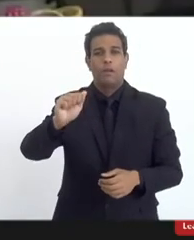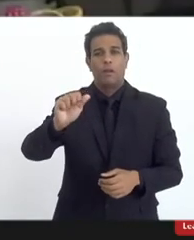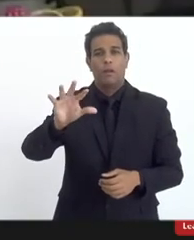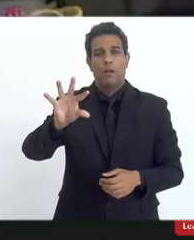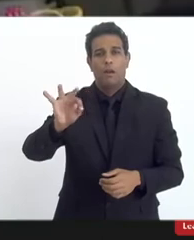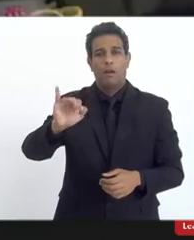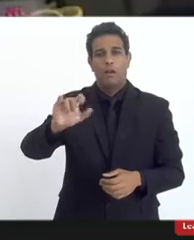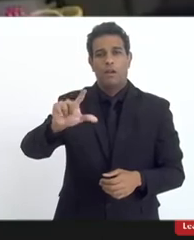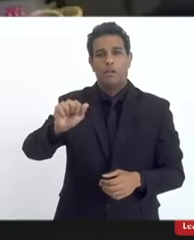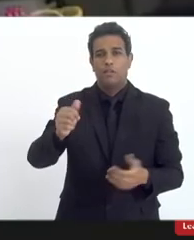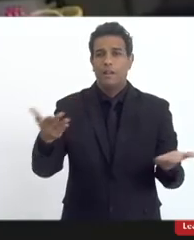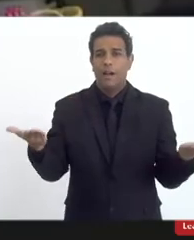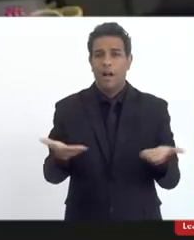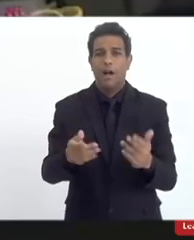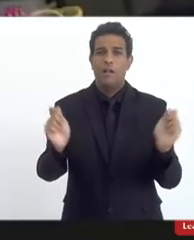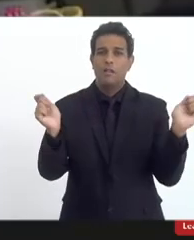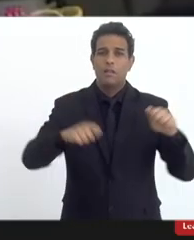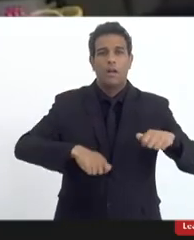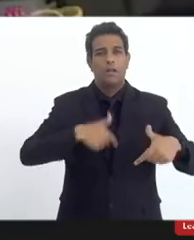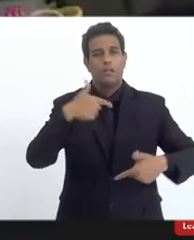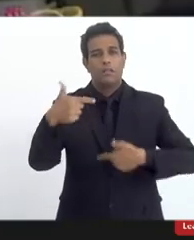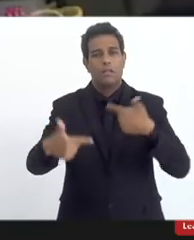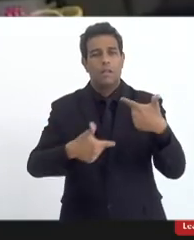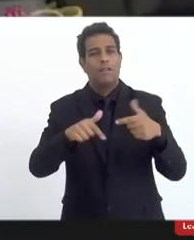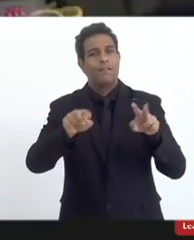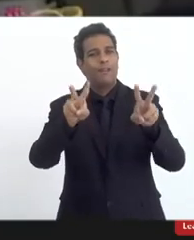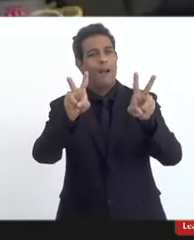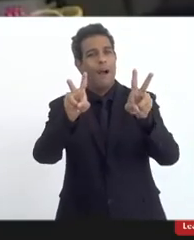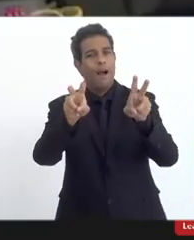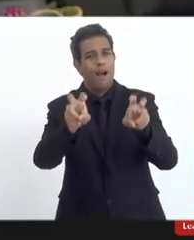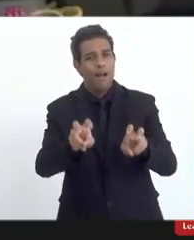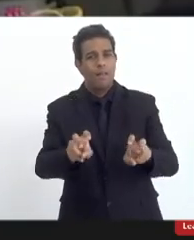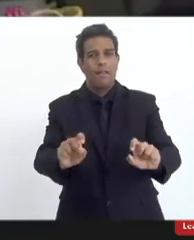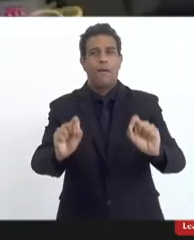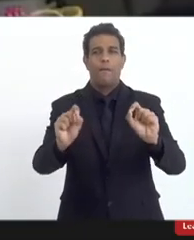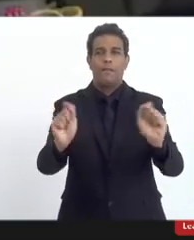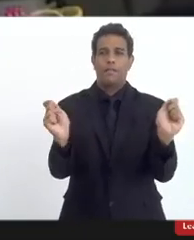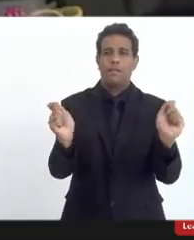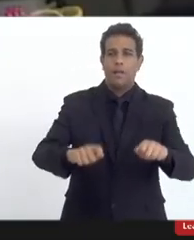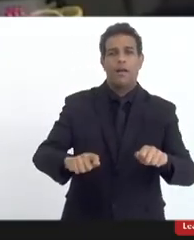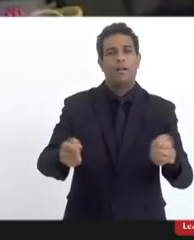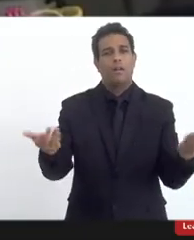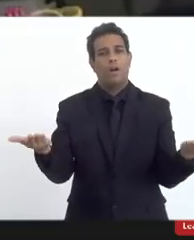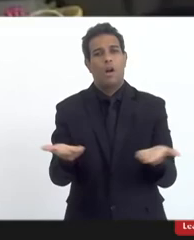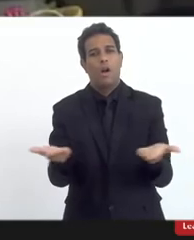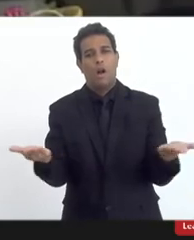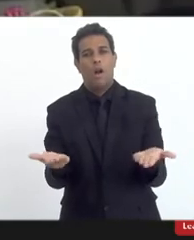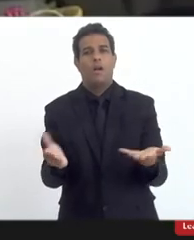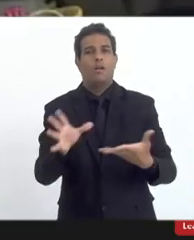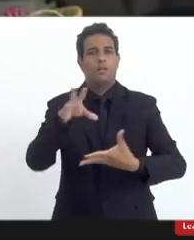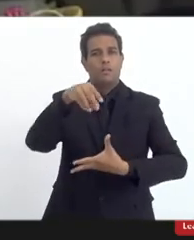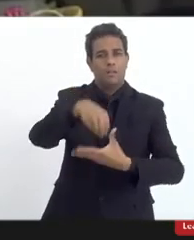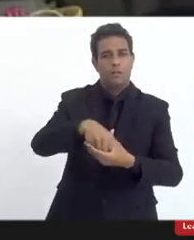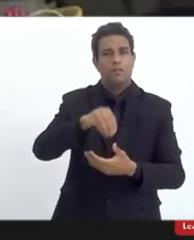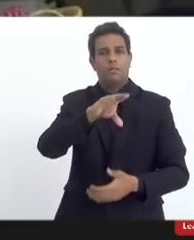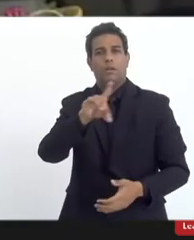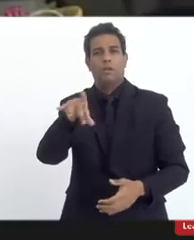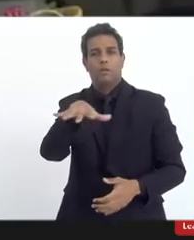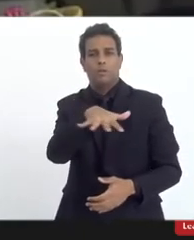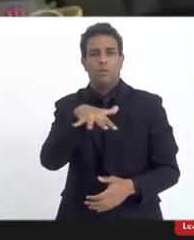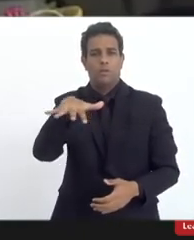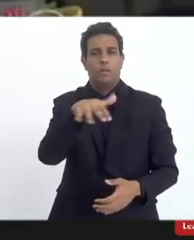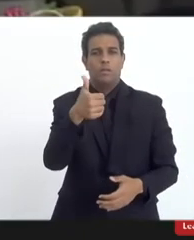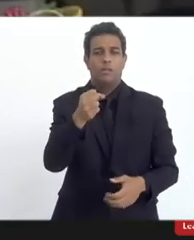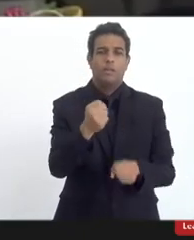de que só agora estamos trabalhando com essa temática bom eu estou aqui na coordenação do ensino religioso há